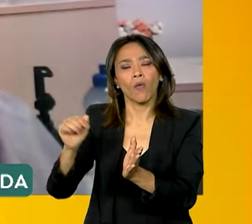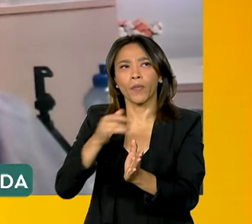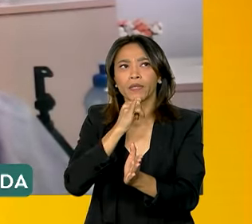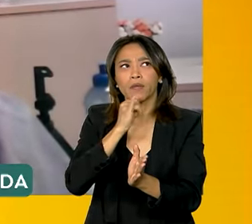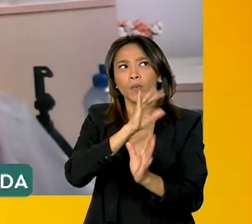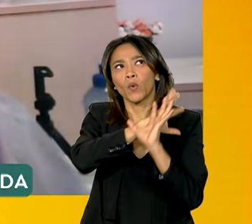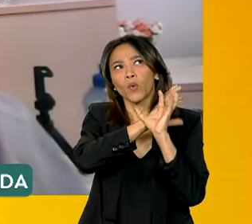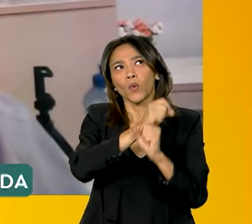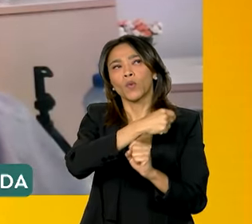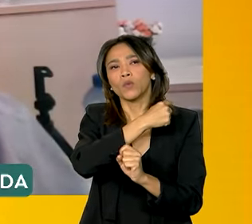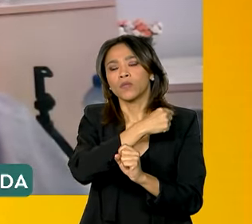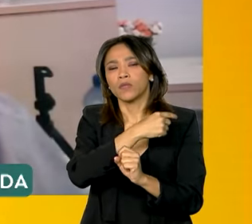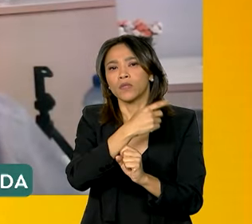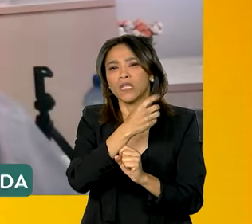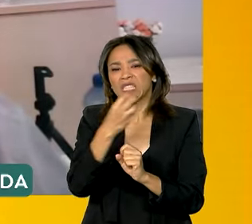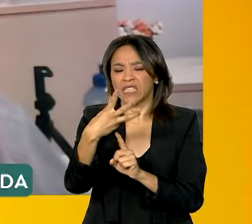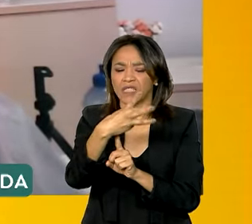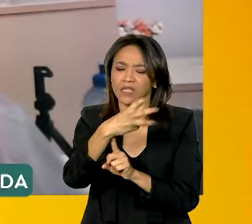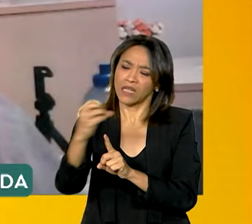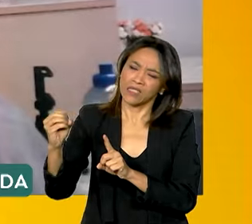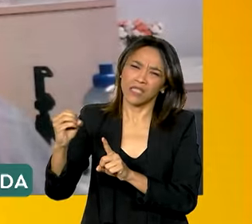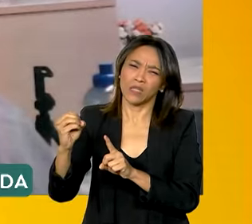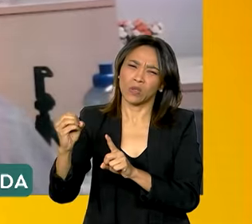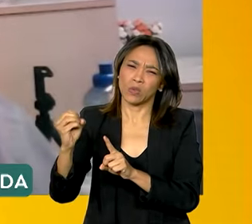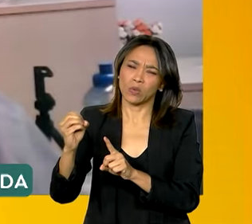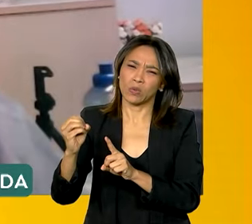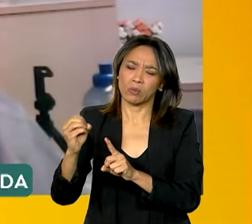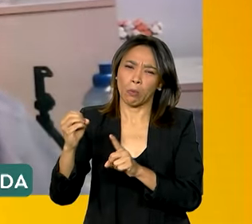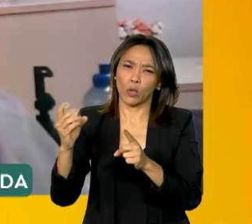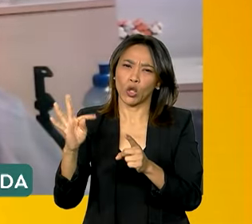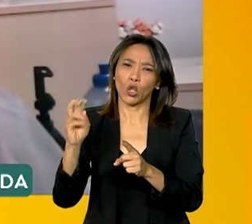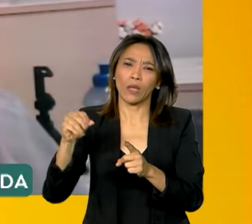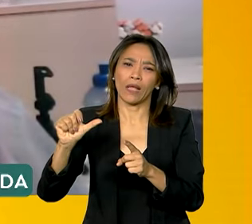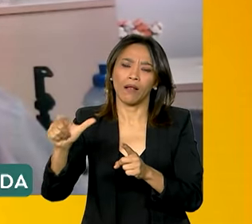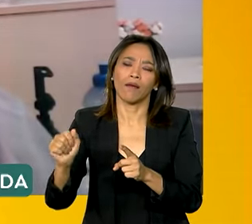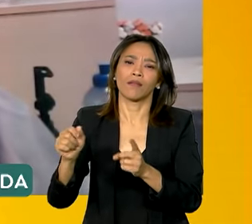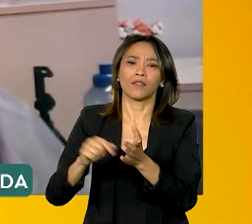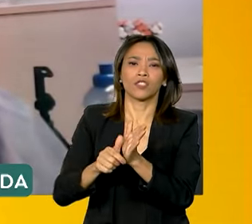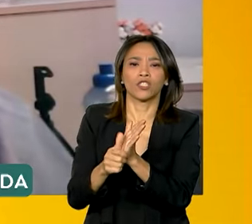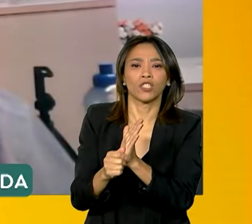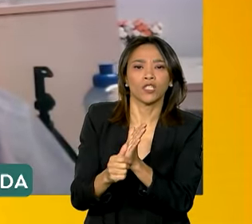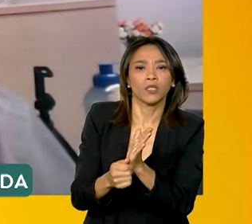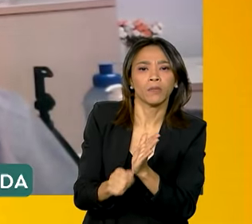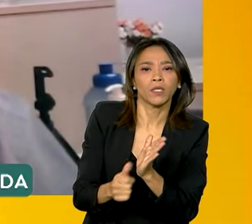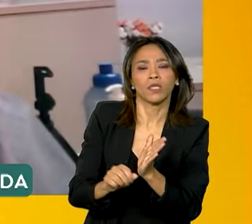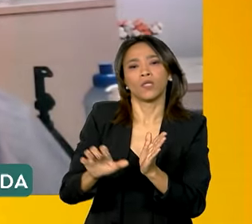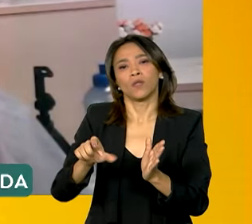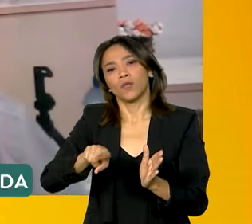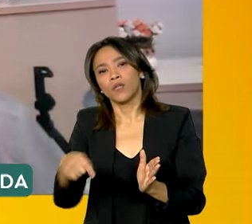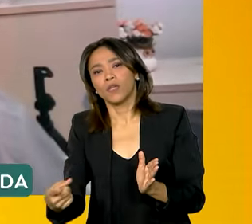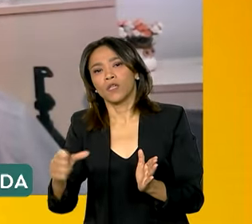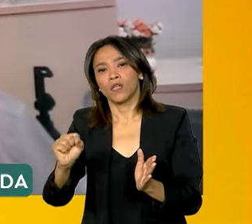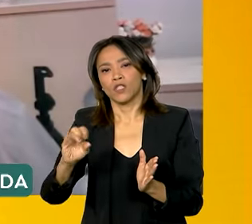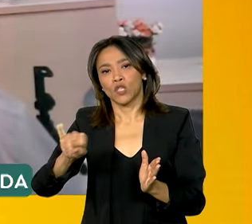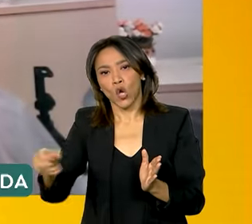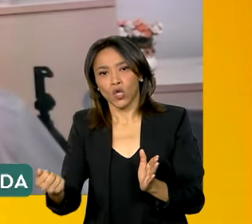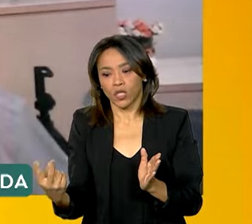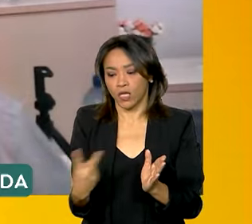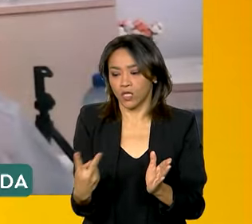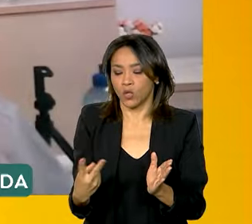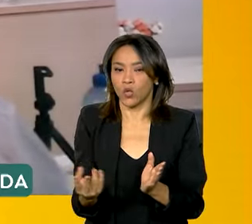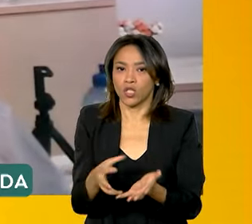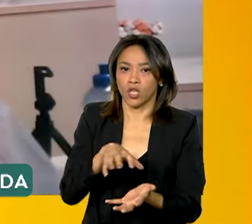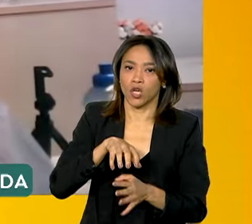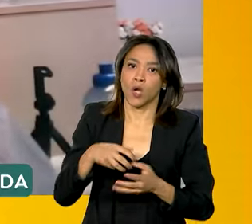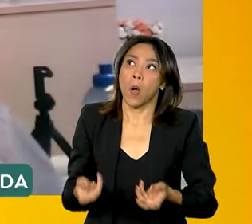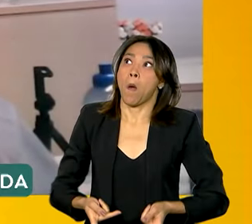nós escolhemos mais de 300 milhões de toneladas entre soja e milho, e a nossa exportação entre soja e milho e farelo foi